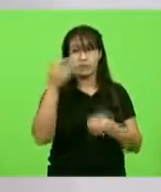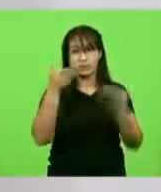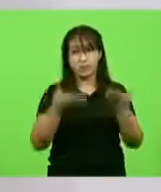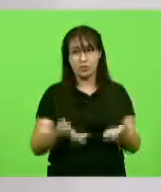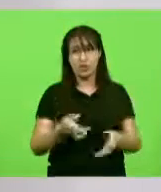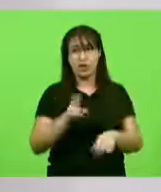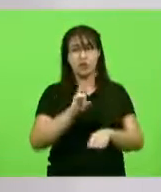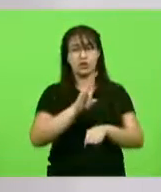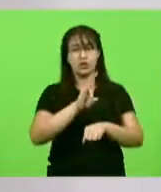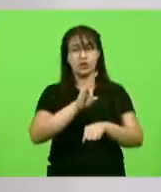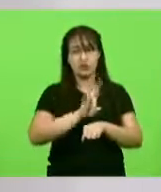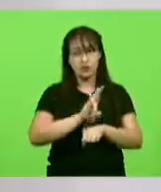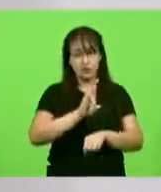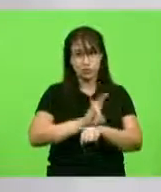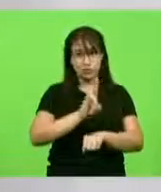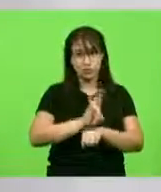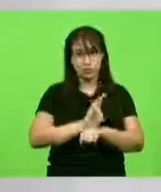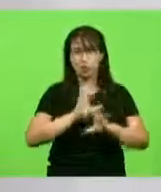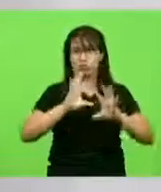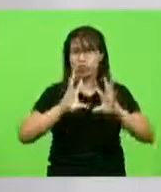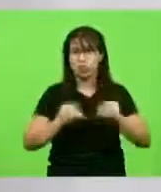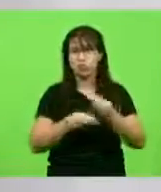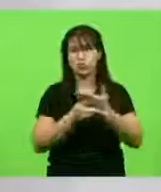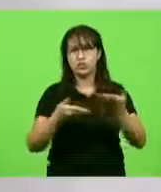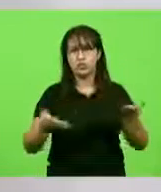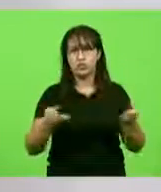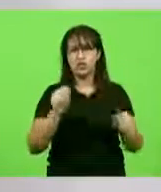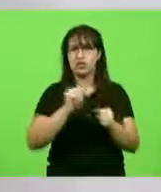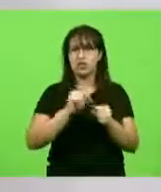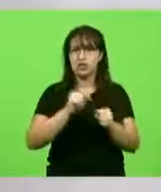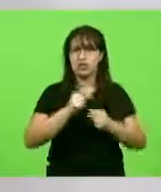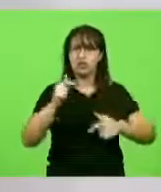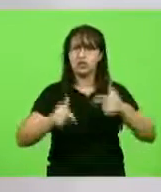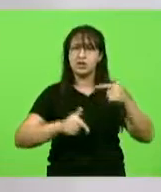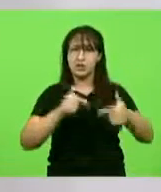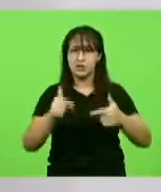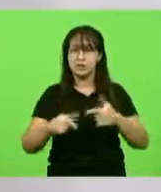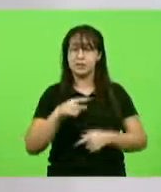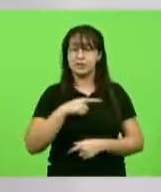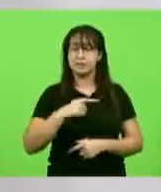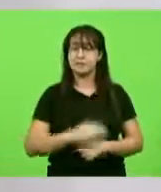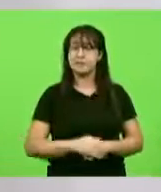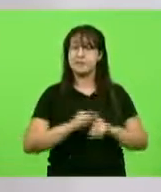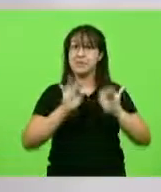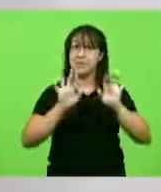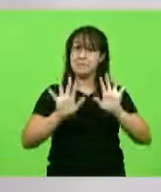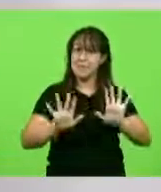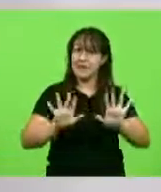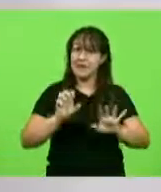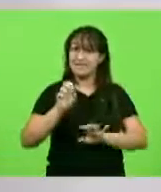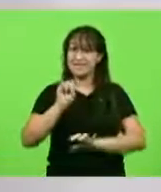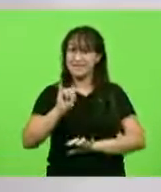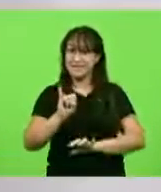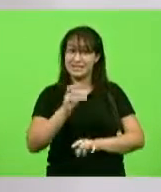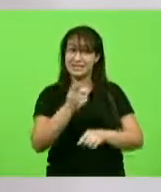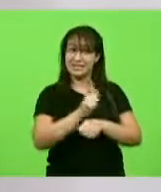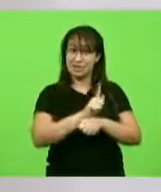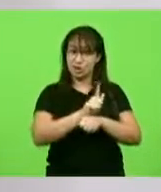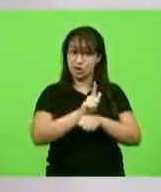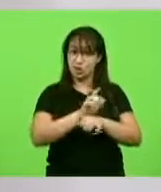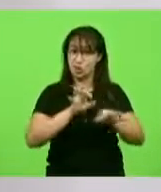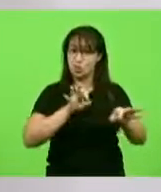todo mundo fazendo a sua parte, mas quando não tem um gestor público preparado, a cidade padece.